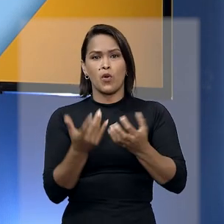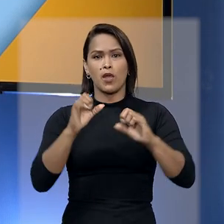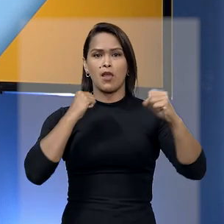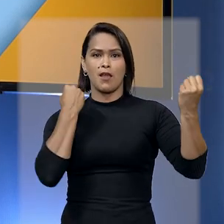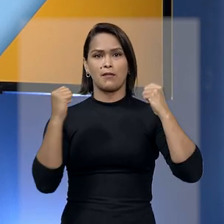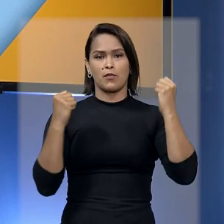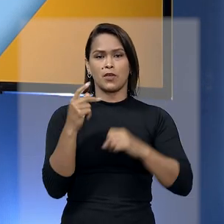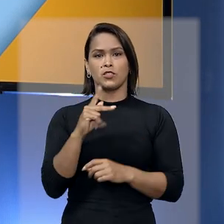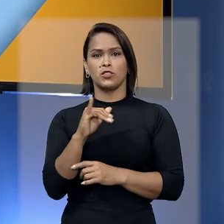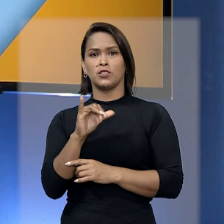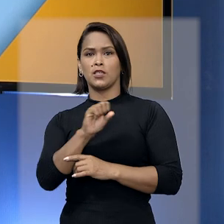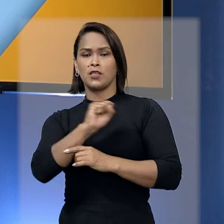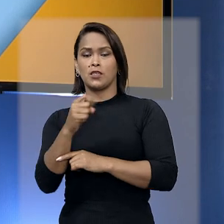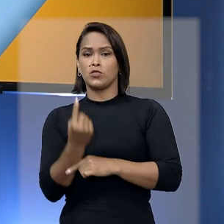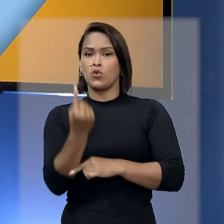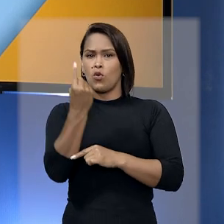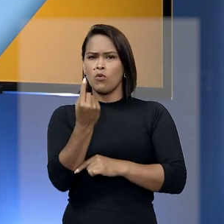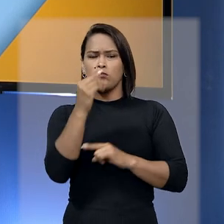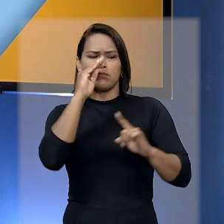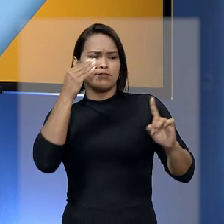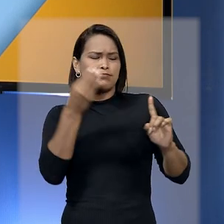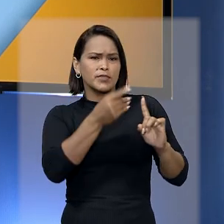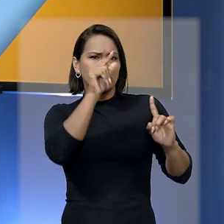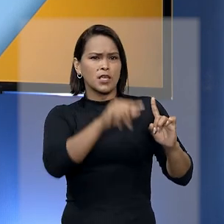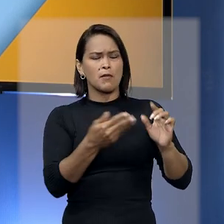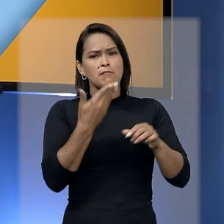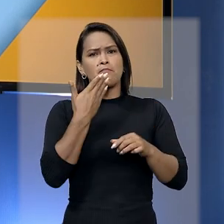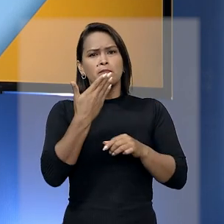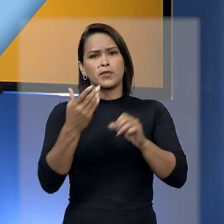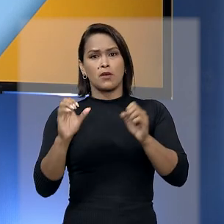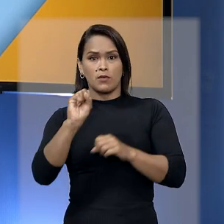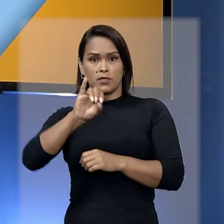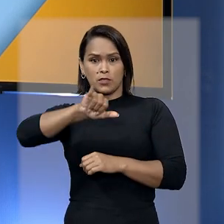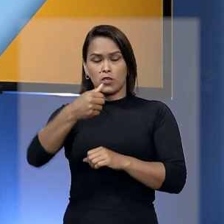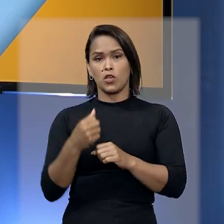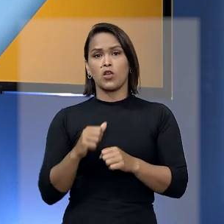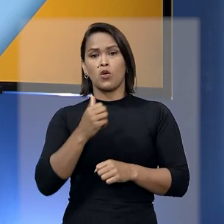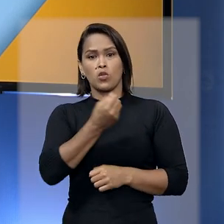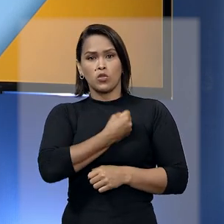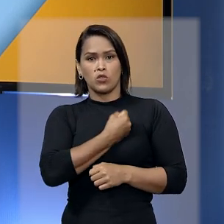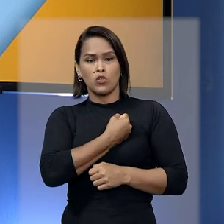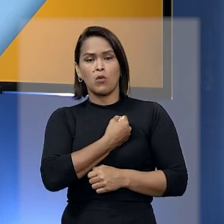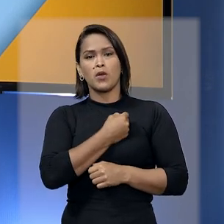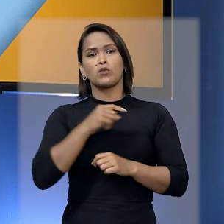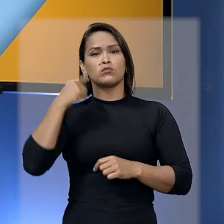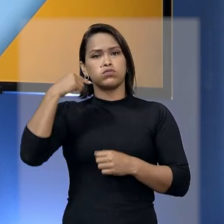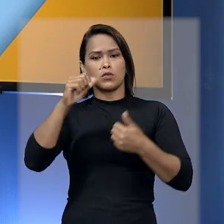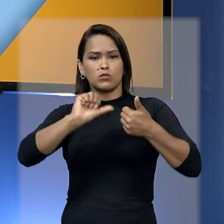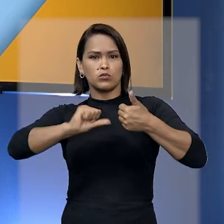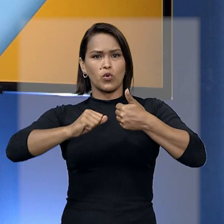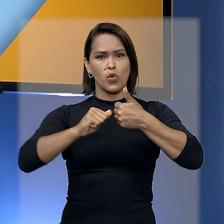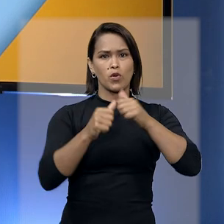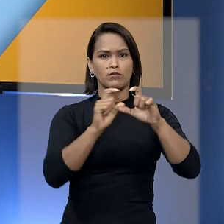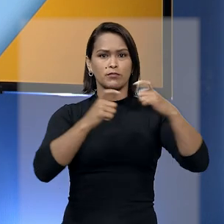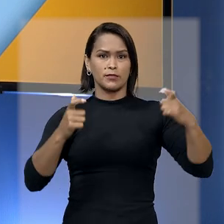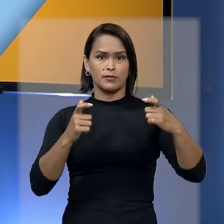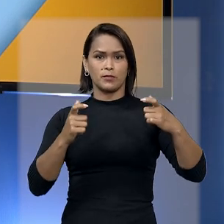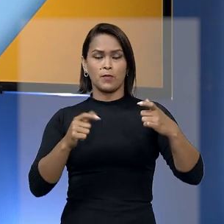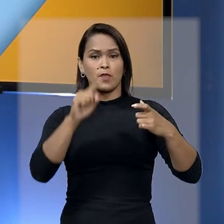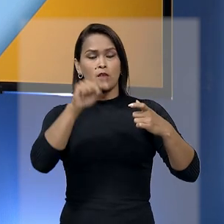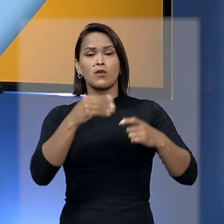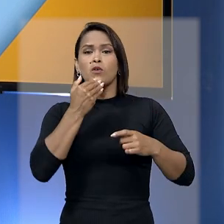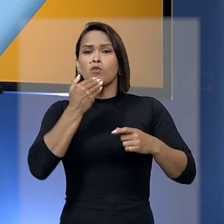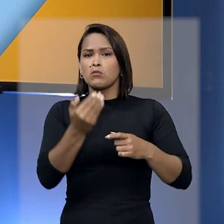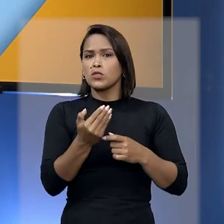um dos acusados recorreu ao STJ para que o número de advogados no Tribunal do Júri fosse ampliado. O